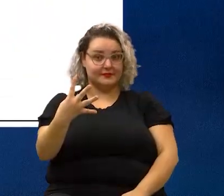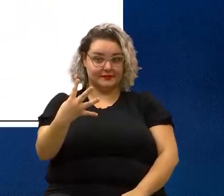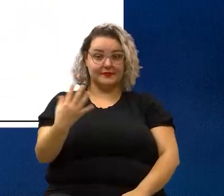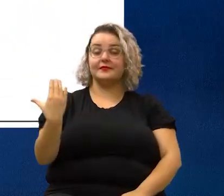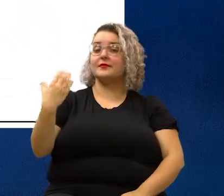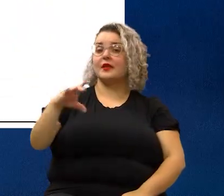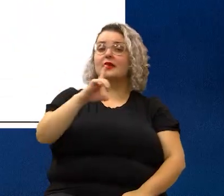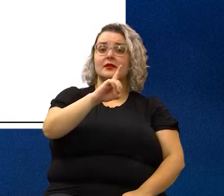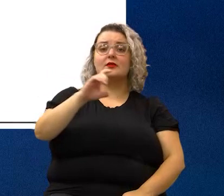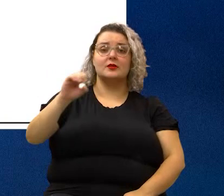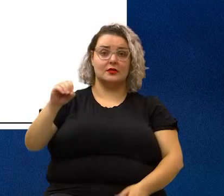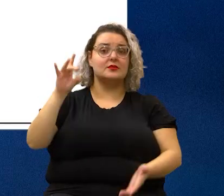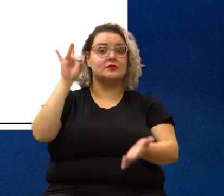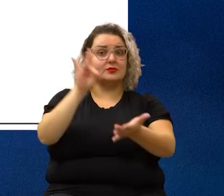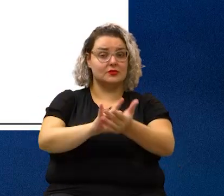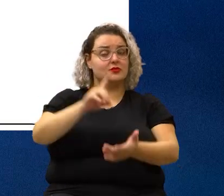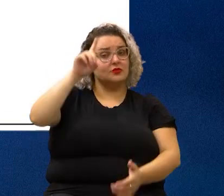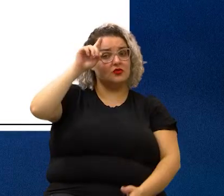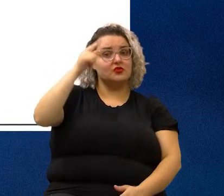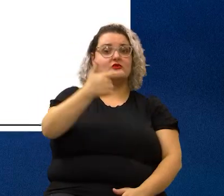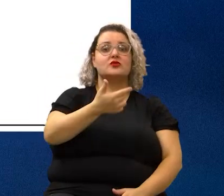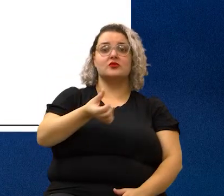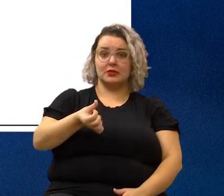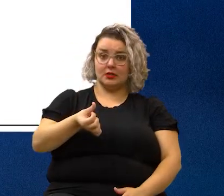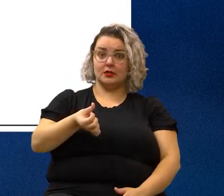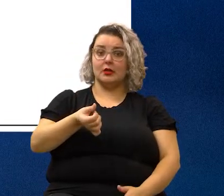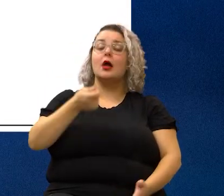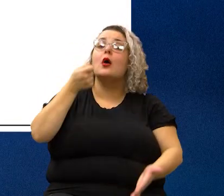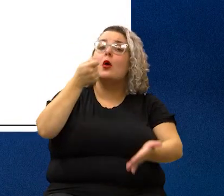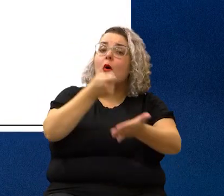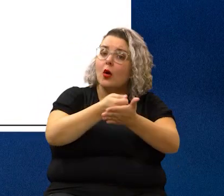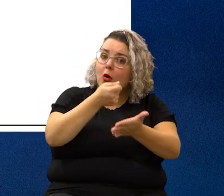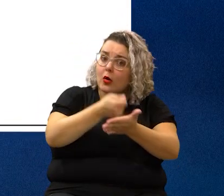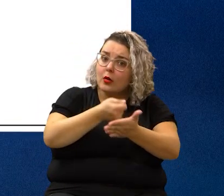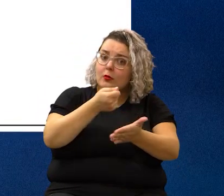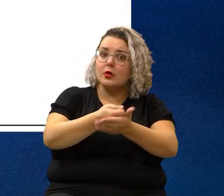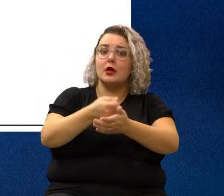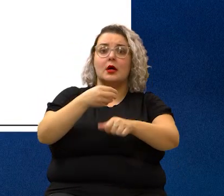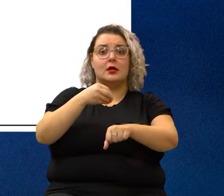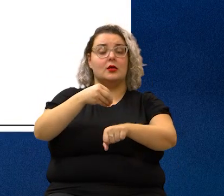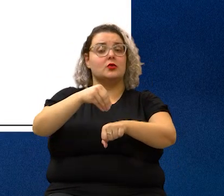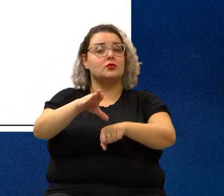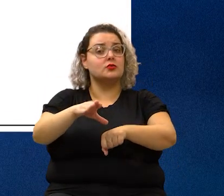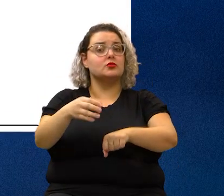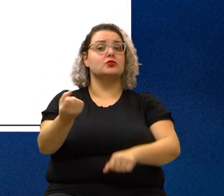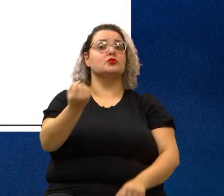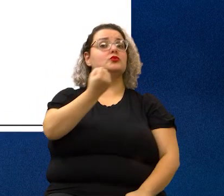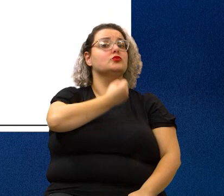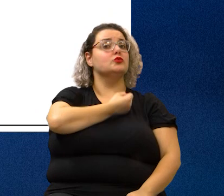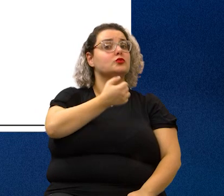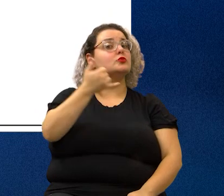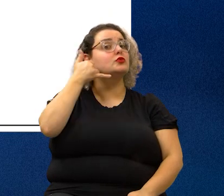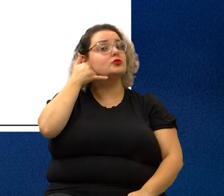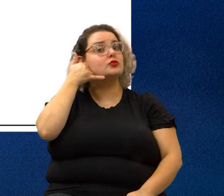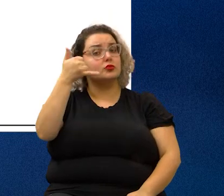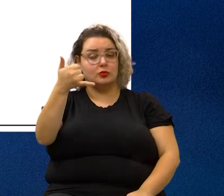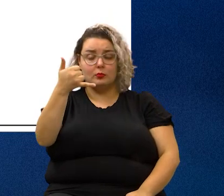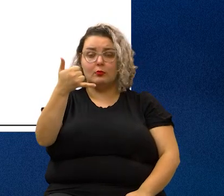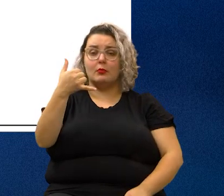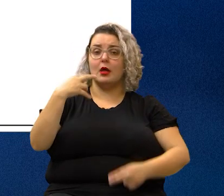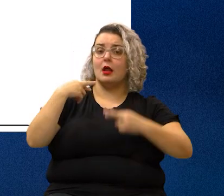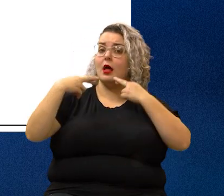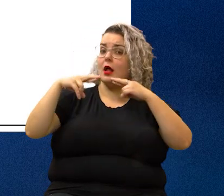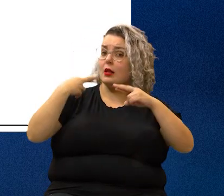publicada no diário oficial no dia 26, torna obrigatória a indicação de um número de telefone